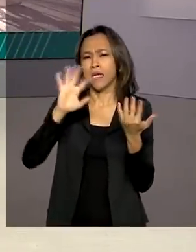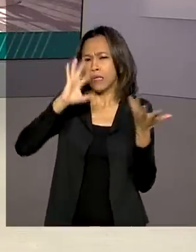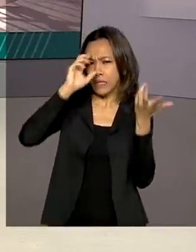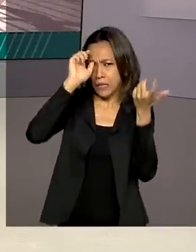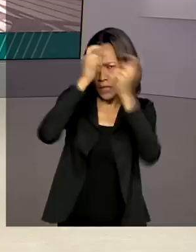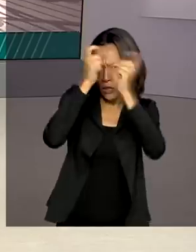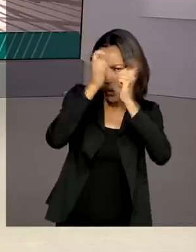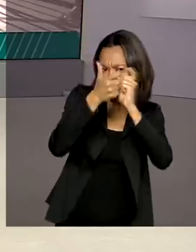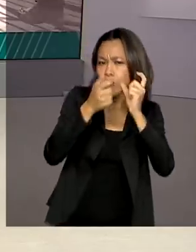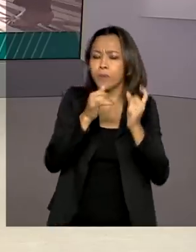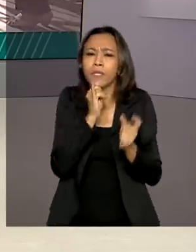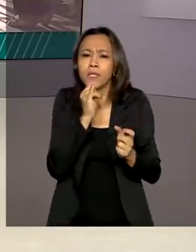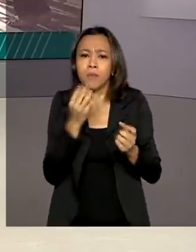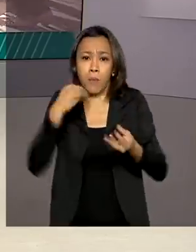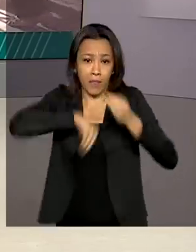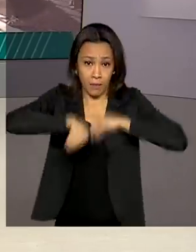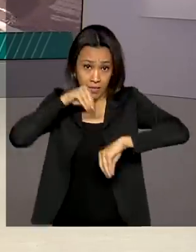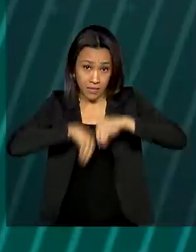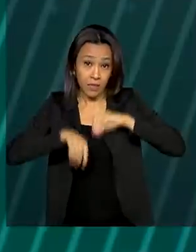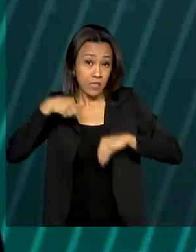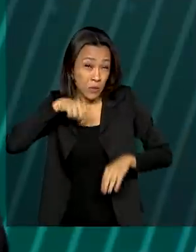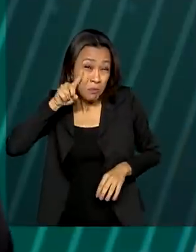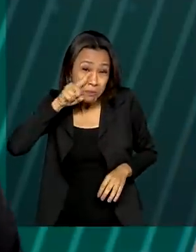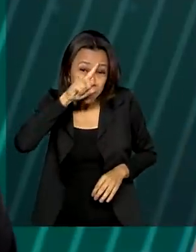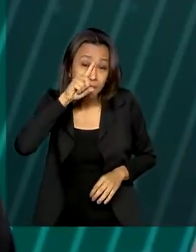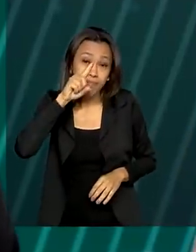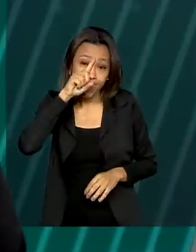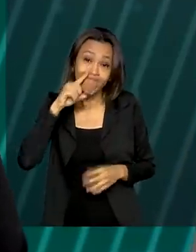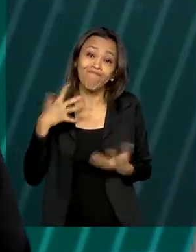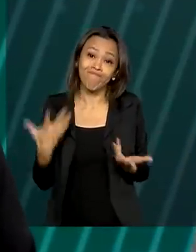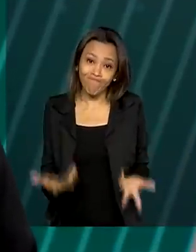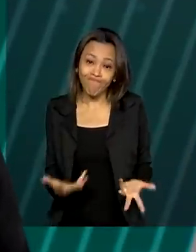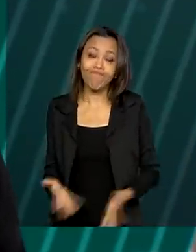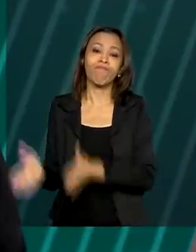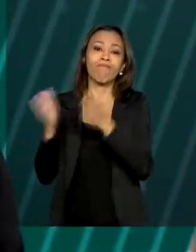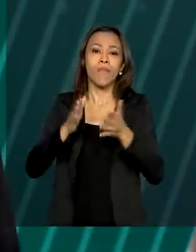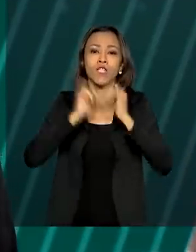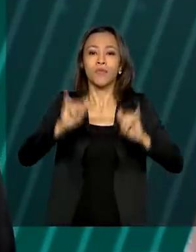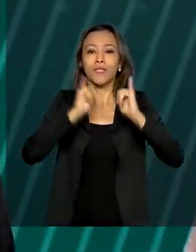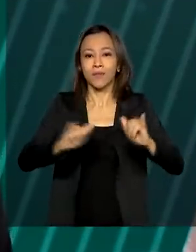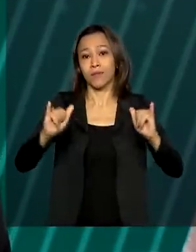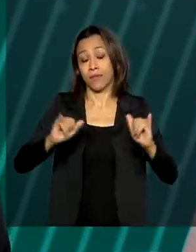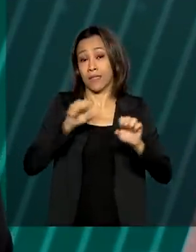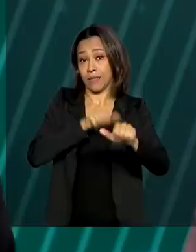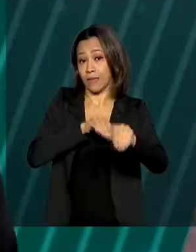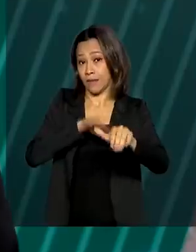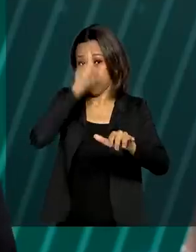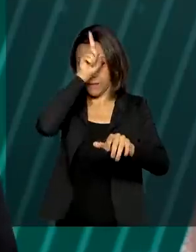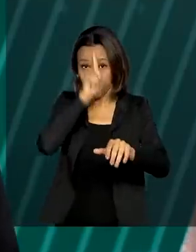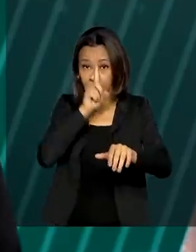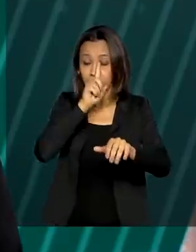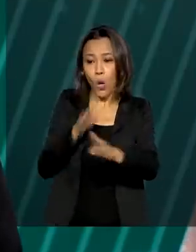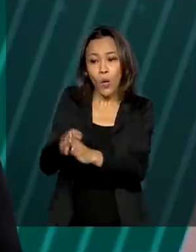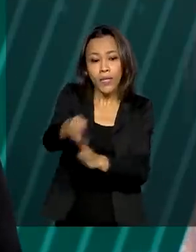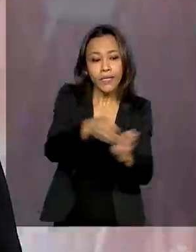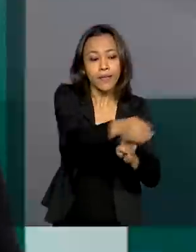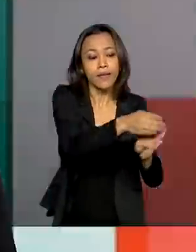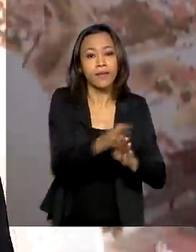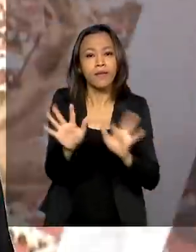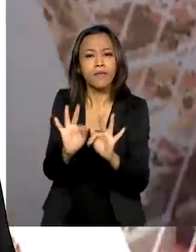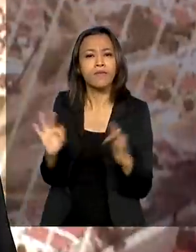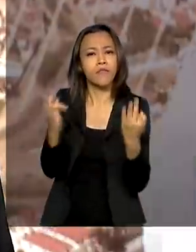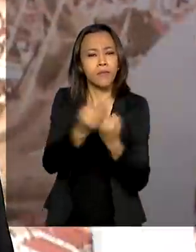são os principais fatores de risco. A campanha Setembro Amarelo orienta principalmente os familiares a